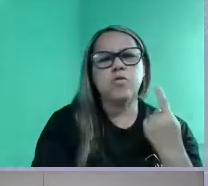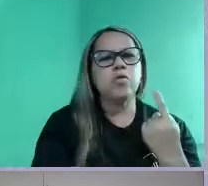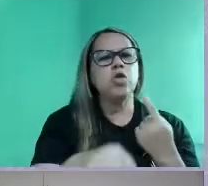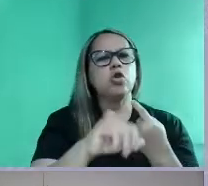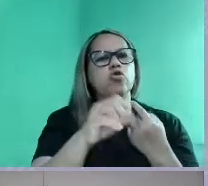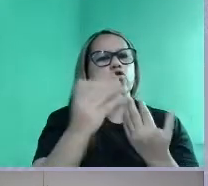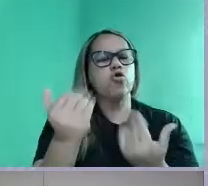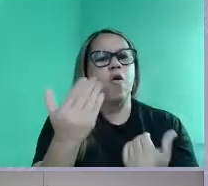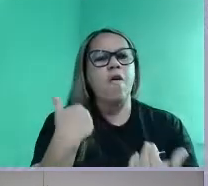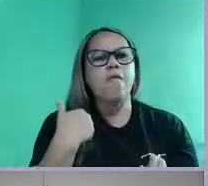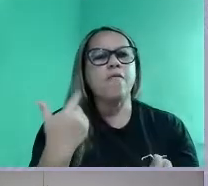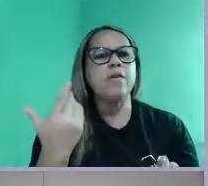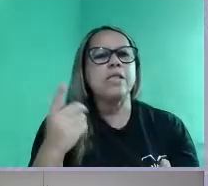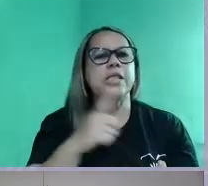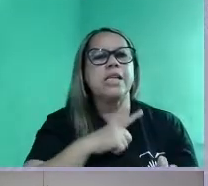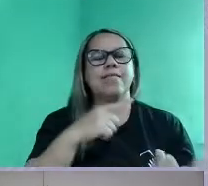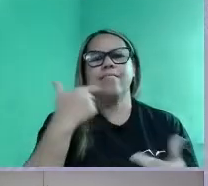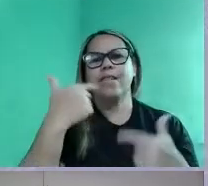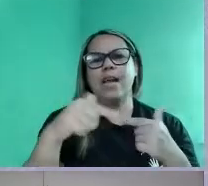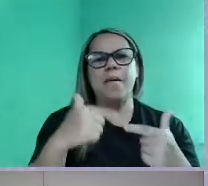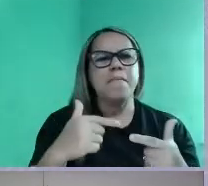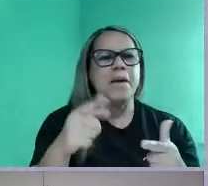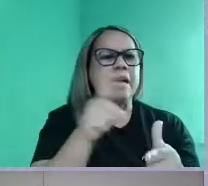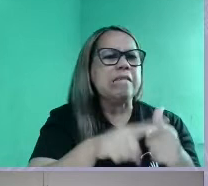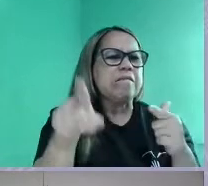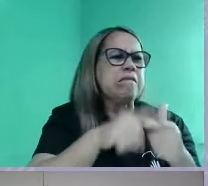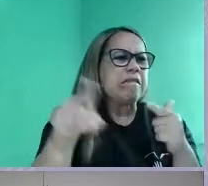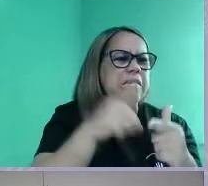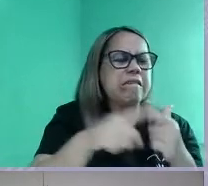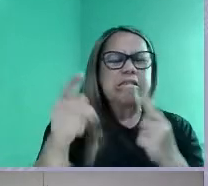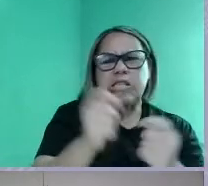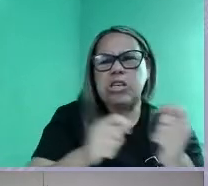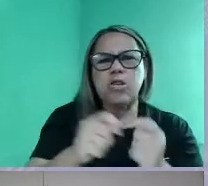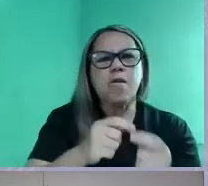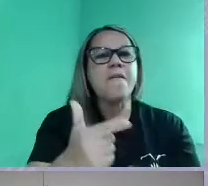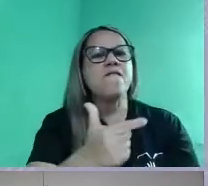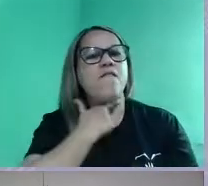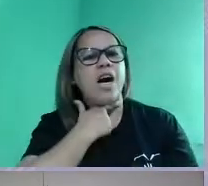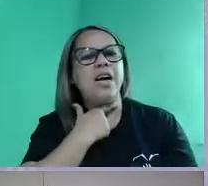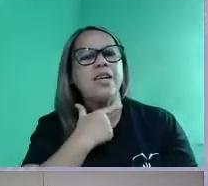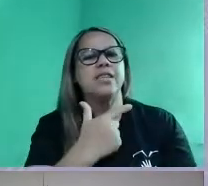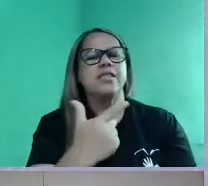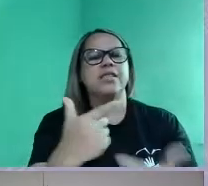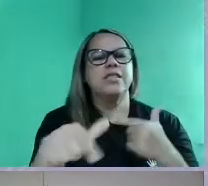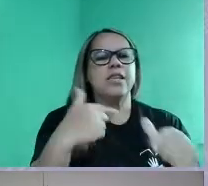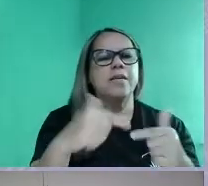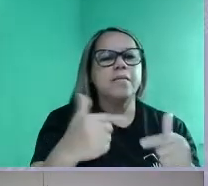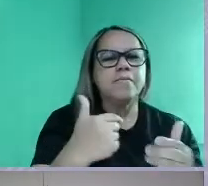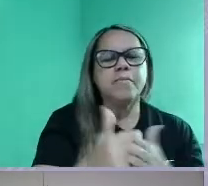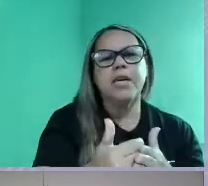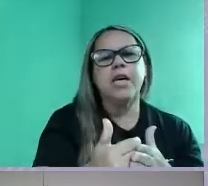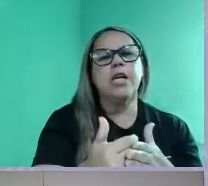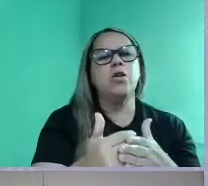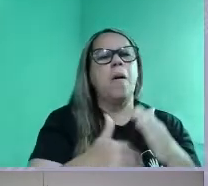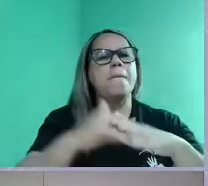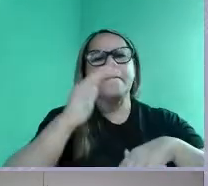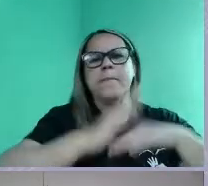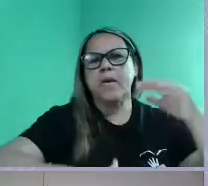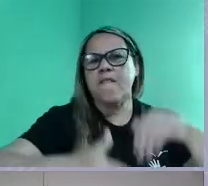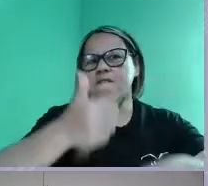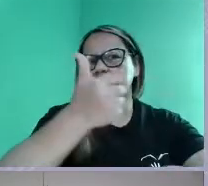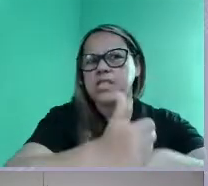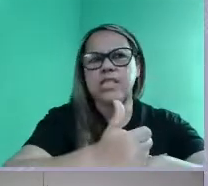postos de trabalho, crise econômica, vagas de emprego, vida produtiva dos jovens, carreira, profissão, são